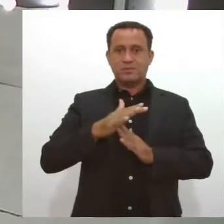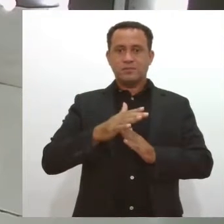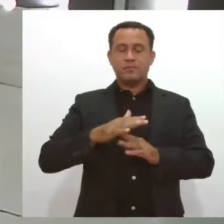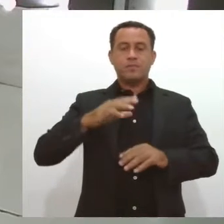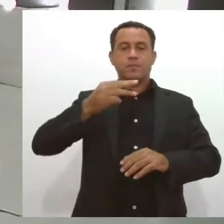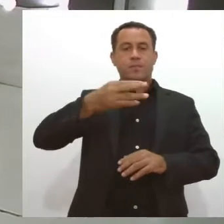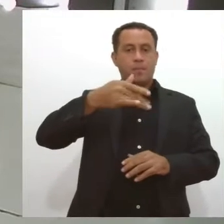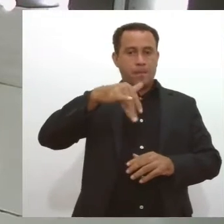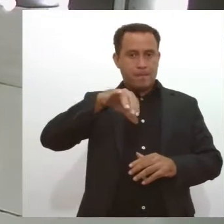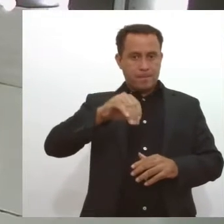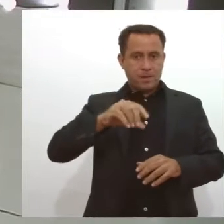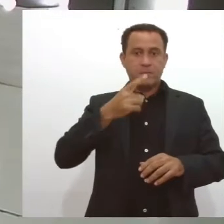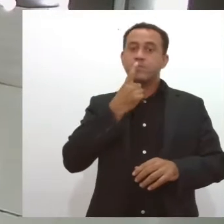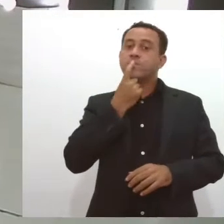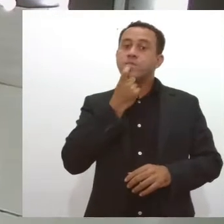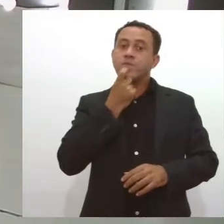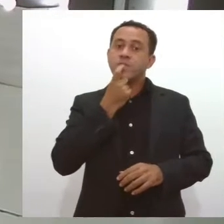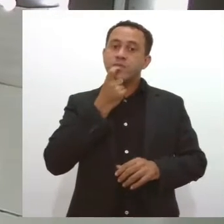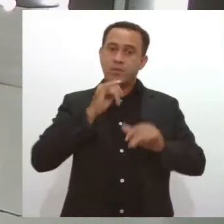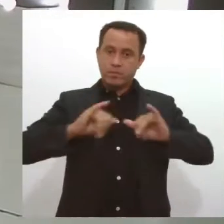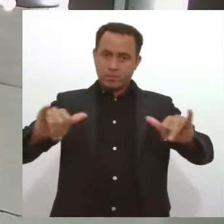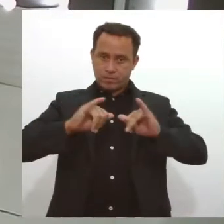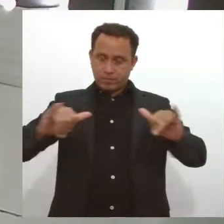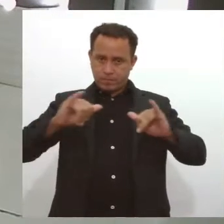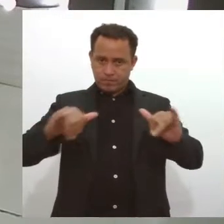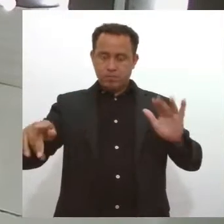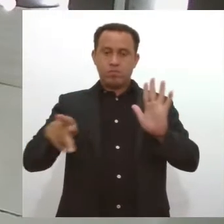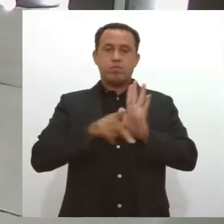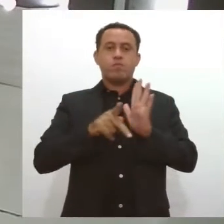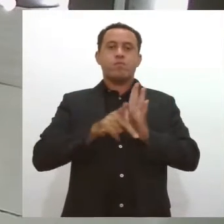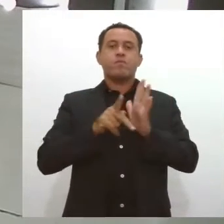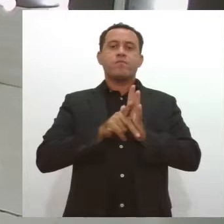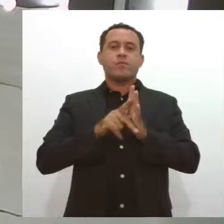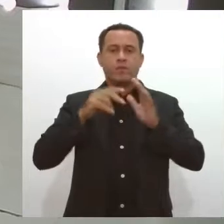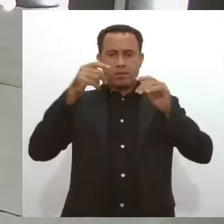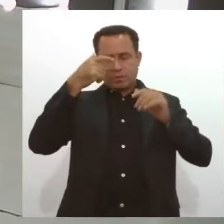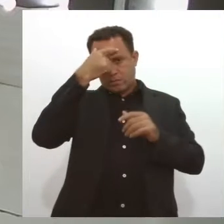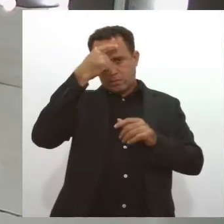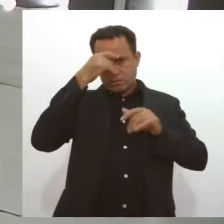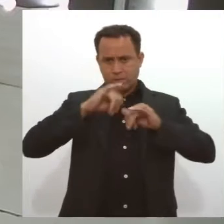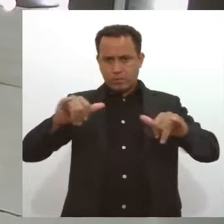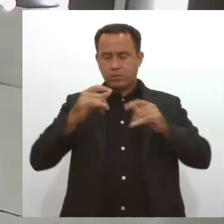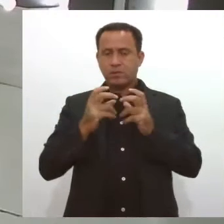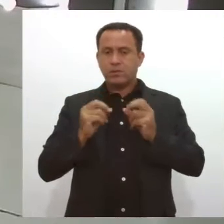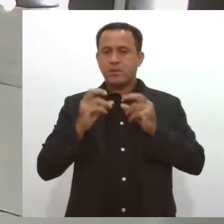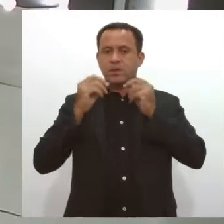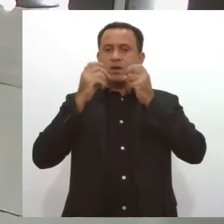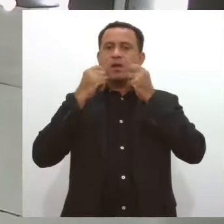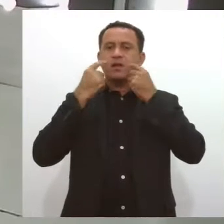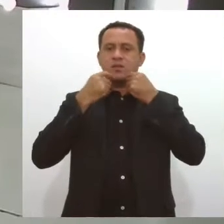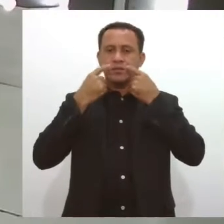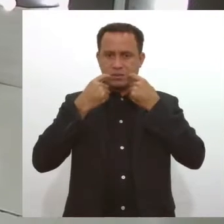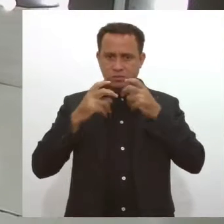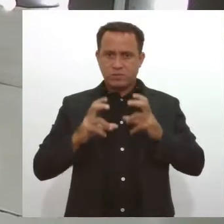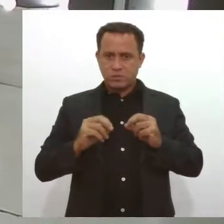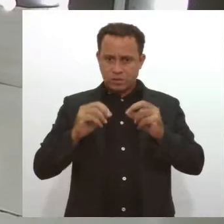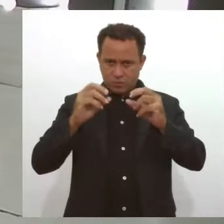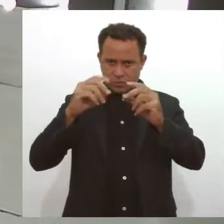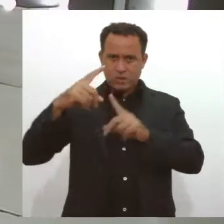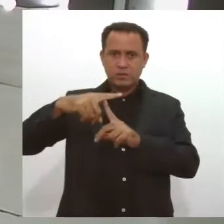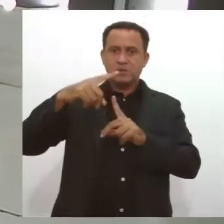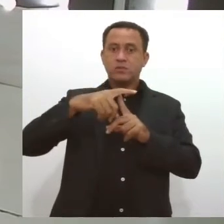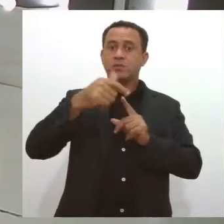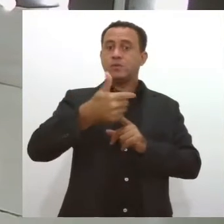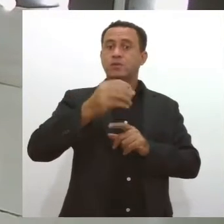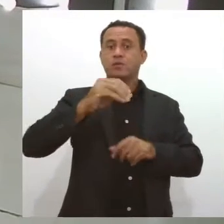Estamos no Maio Vermelho, mês dedicado a ações de conscientização sobre o câncer de boca. Esse é o tipo de câncer que está entre os